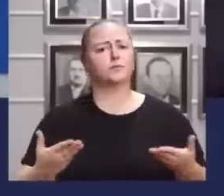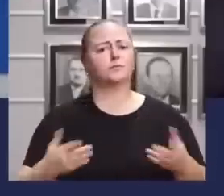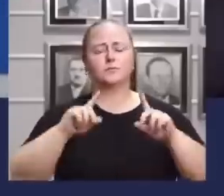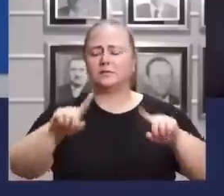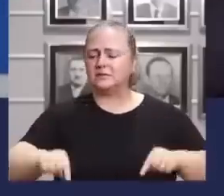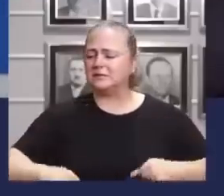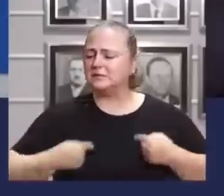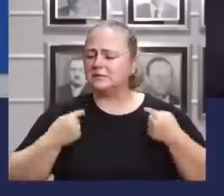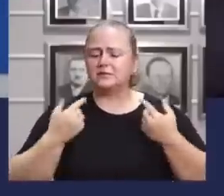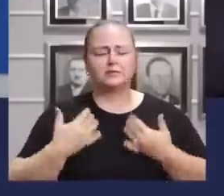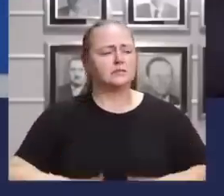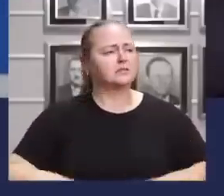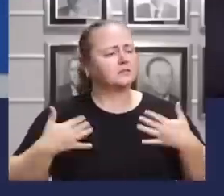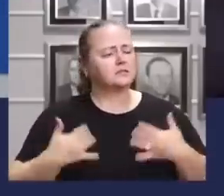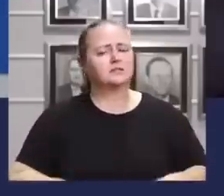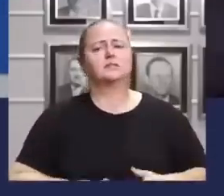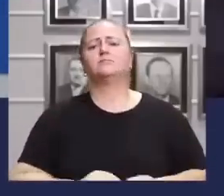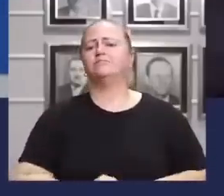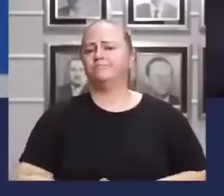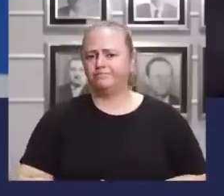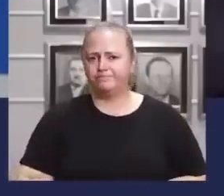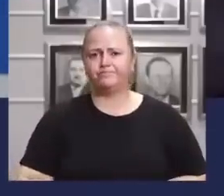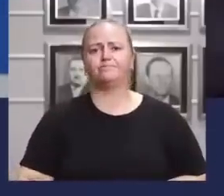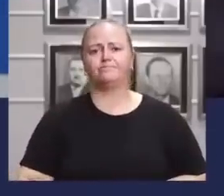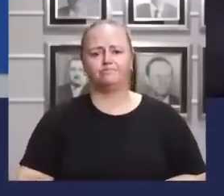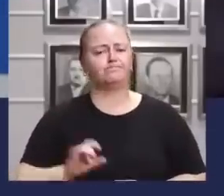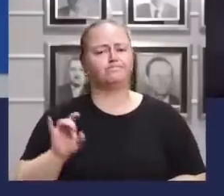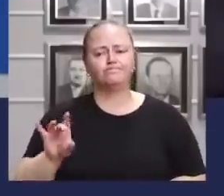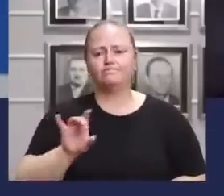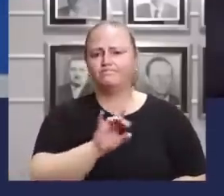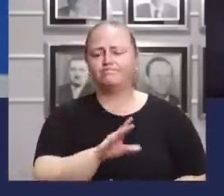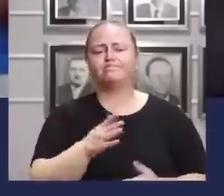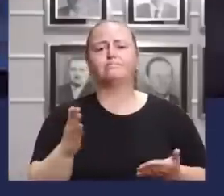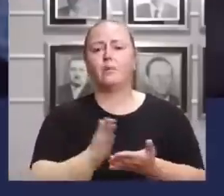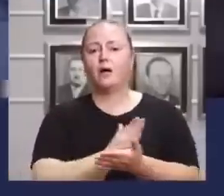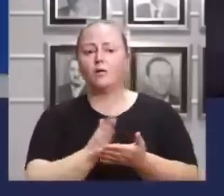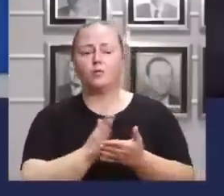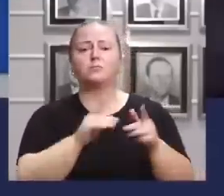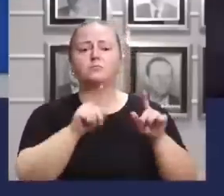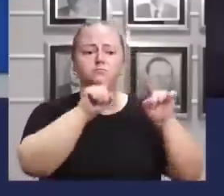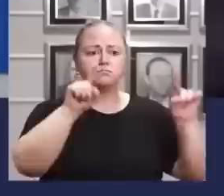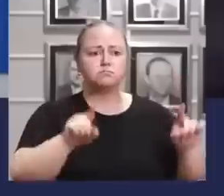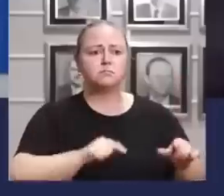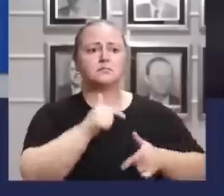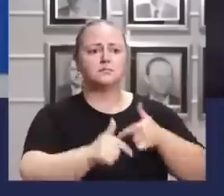desafio gigantesco e enorme para cada um, alguns até servidores municipais.